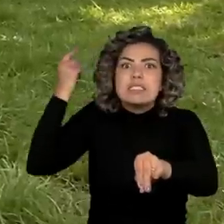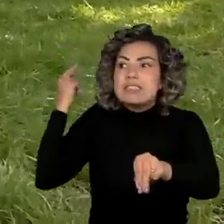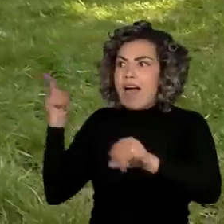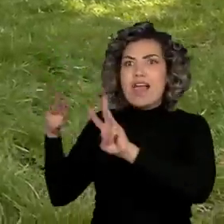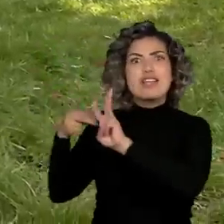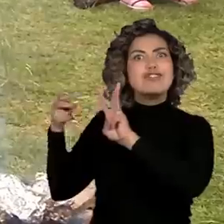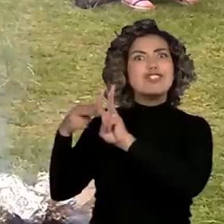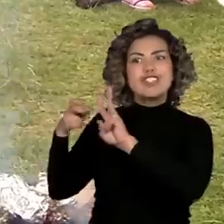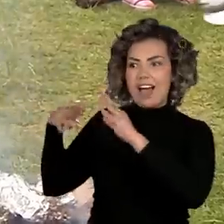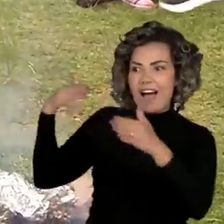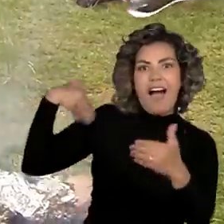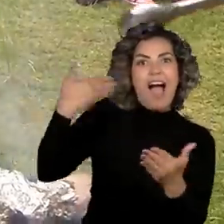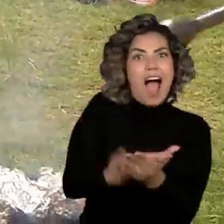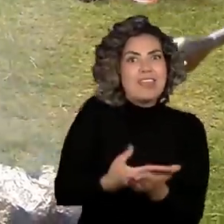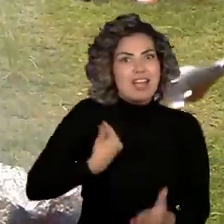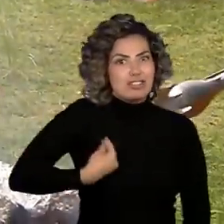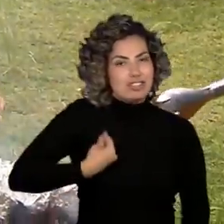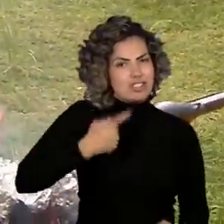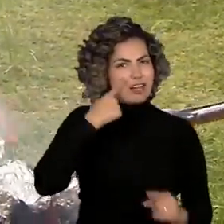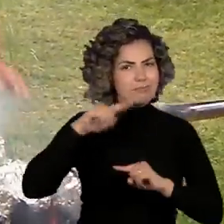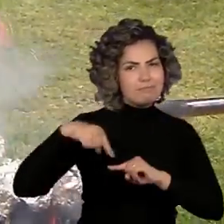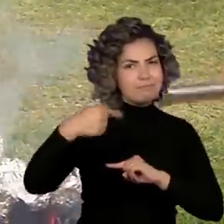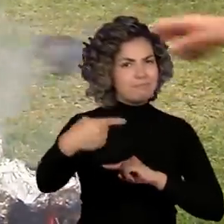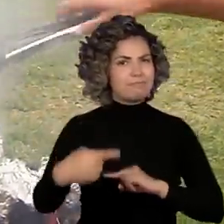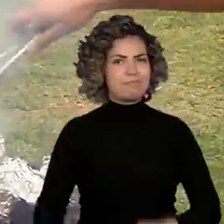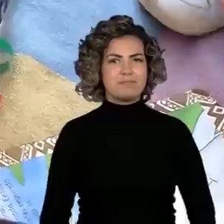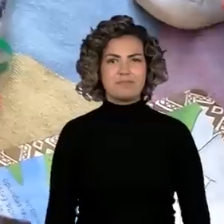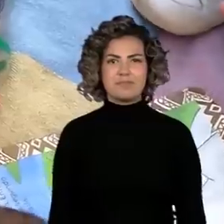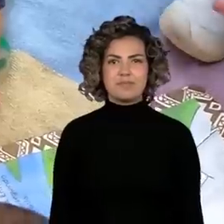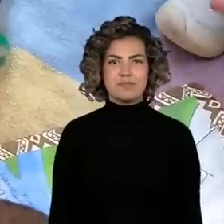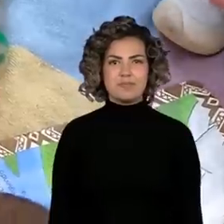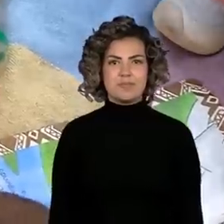indígena. É no próximo bloco, no Boas Práticas.